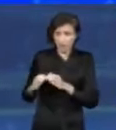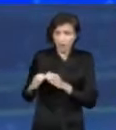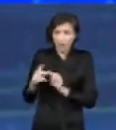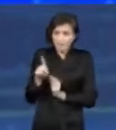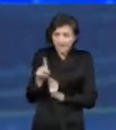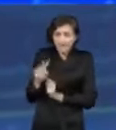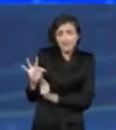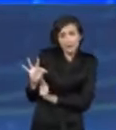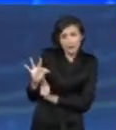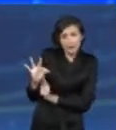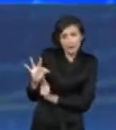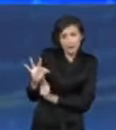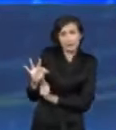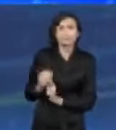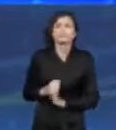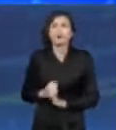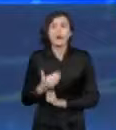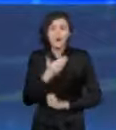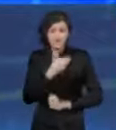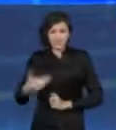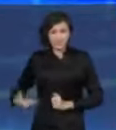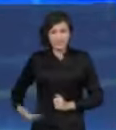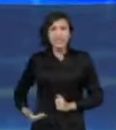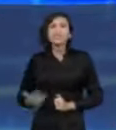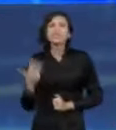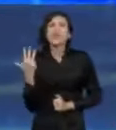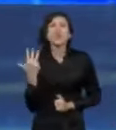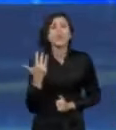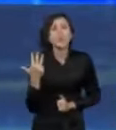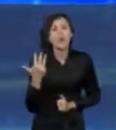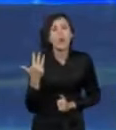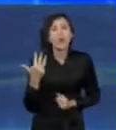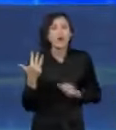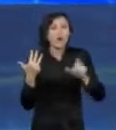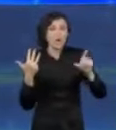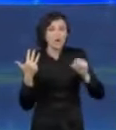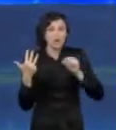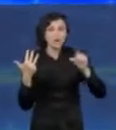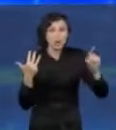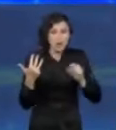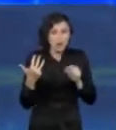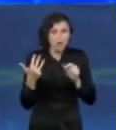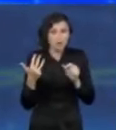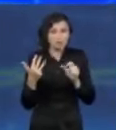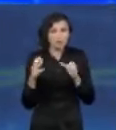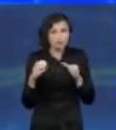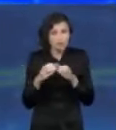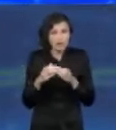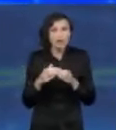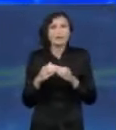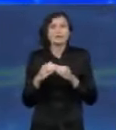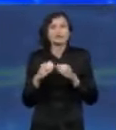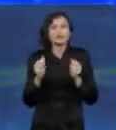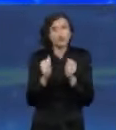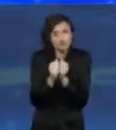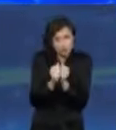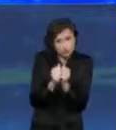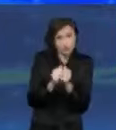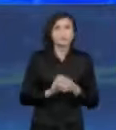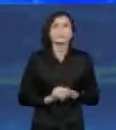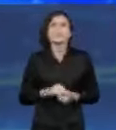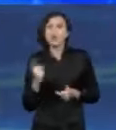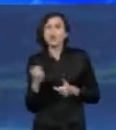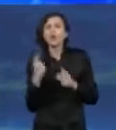Trabalhadores. O presidente Lula escolheu o nosso companheiro de chapa, a nossa